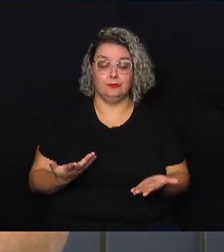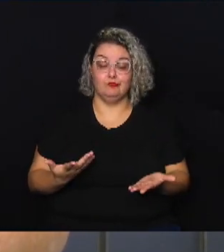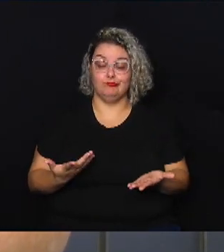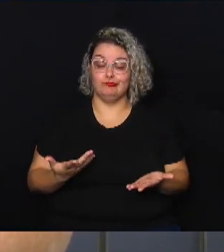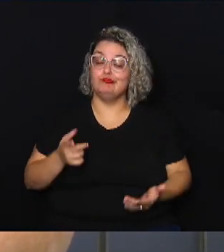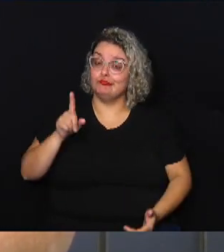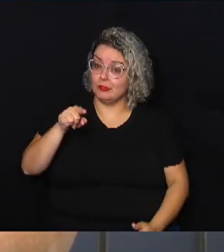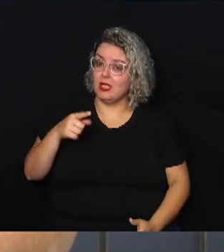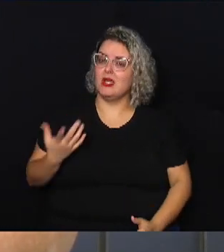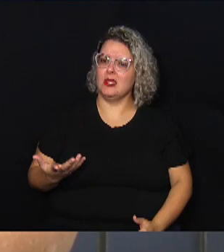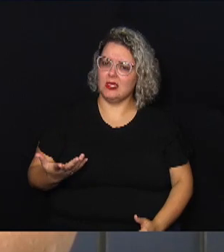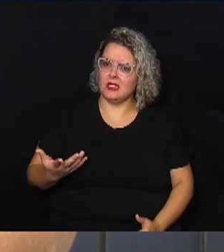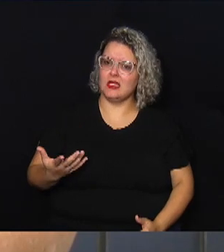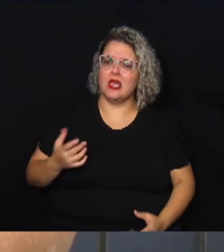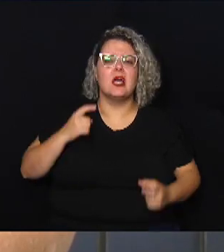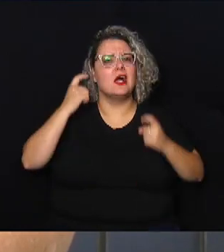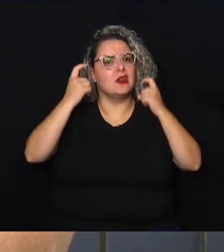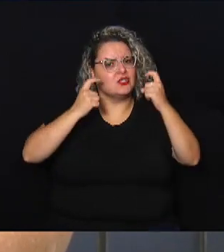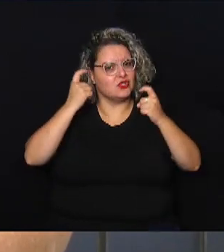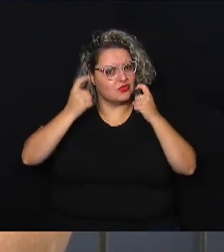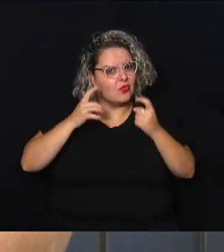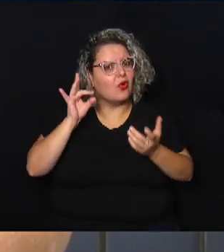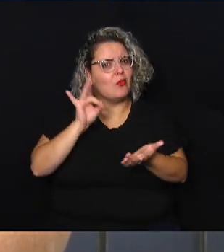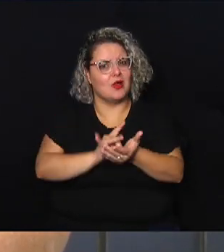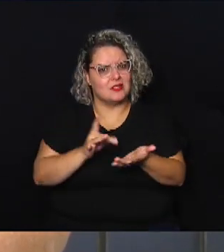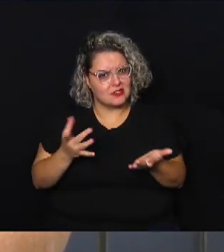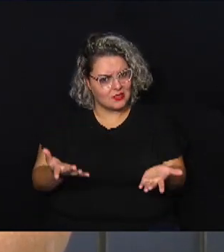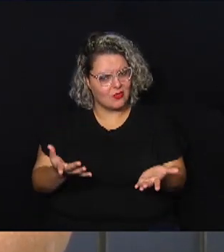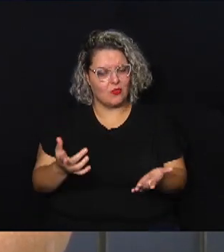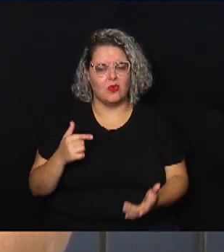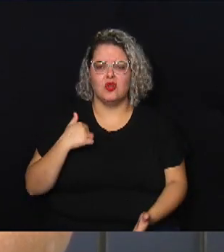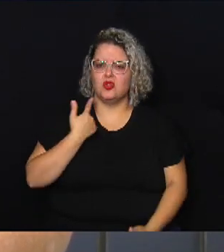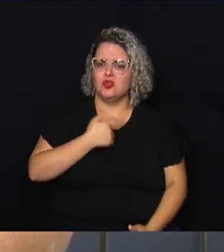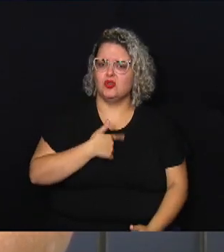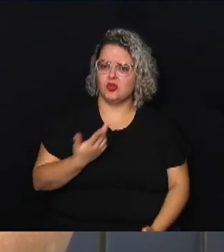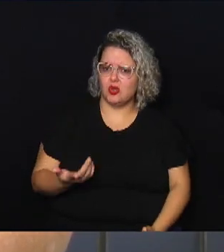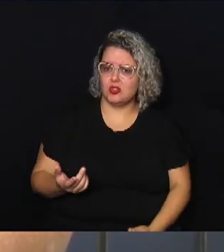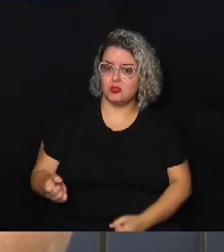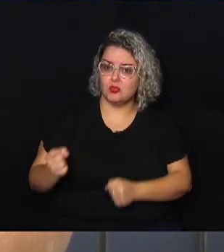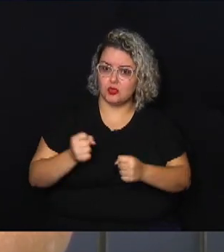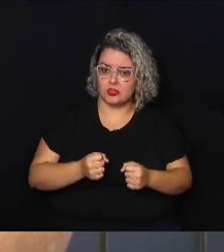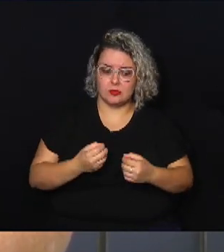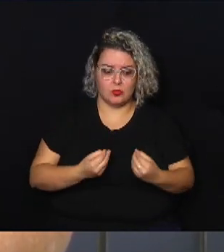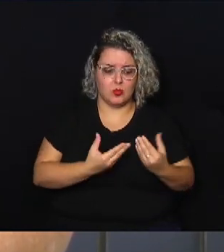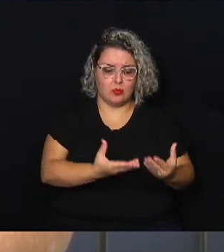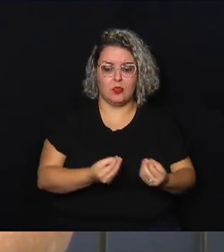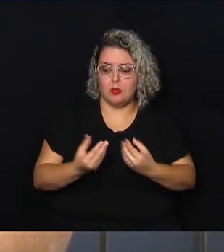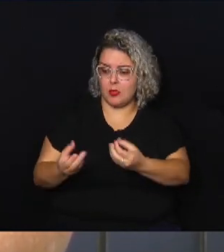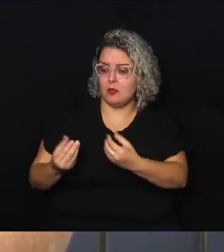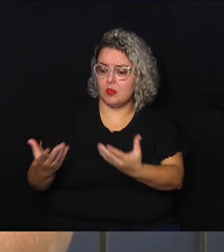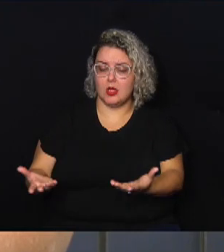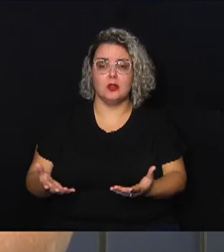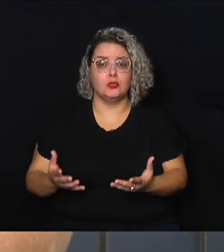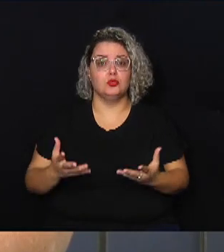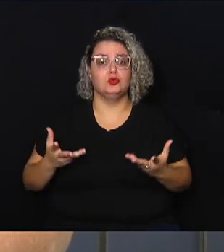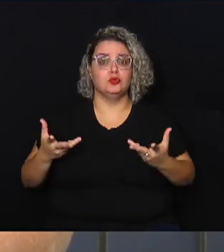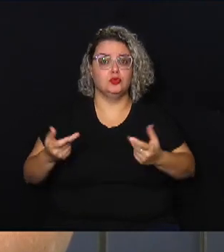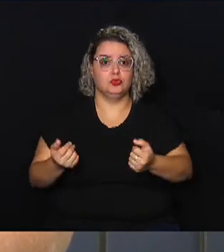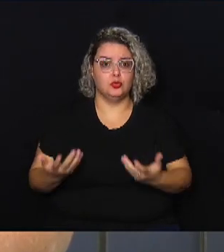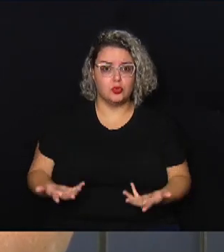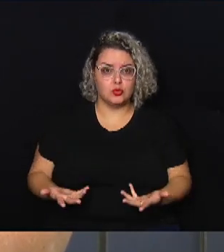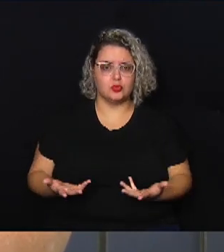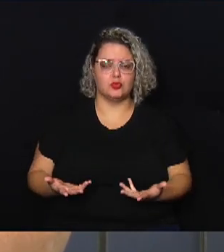é motivo de muita preocupação mesmo. Nós vemos os poderes constituídos aí todos, germanados, buscando a